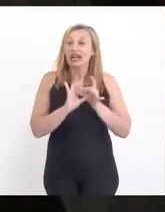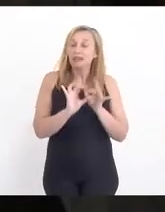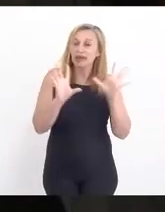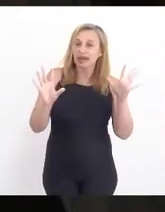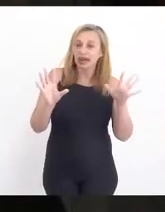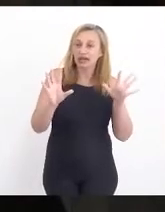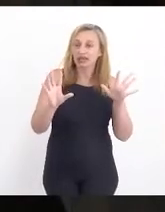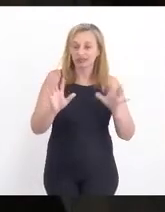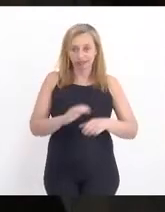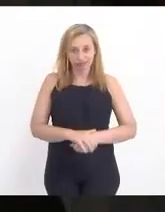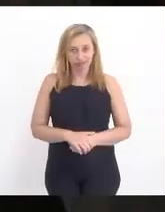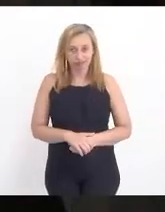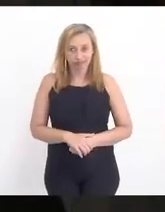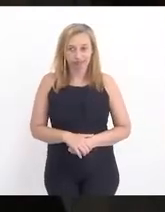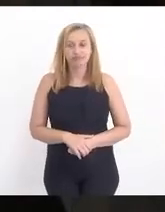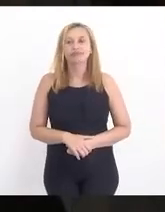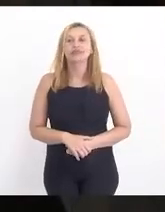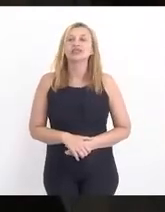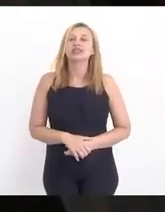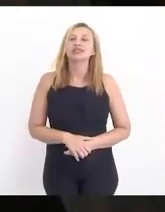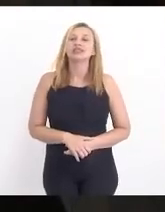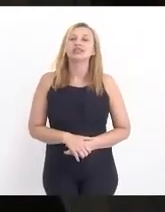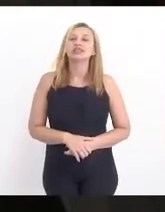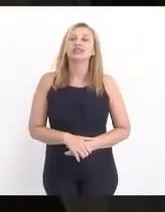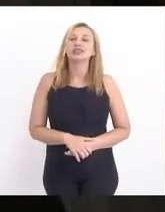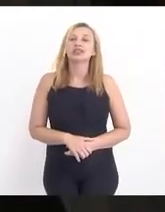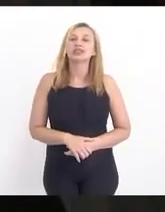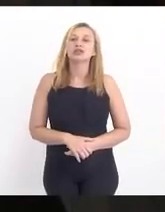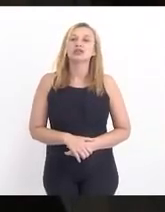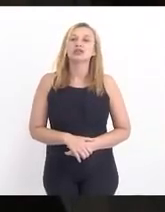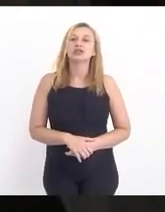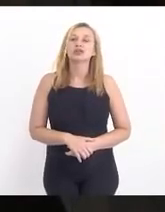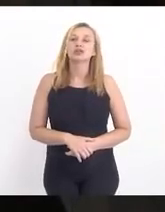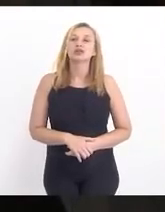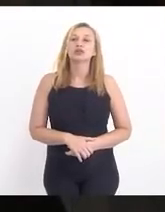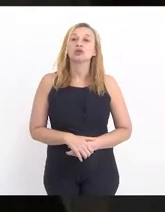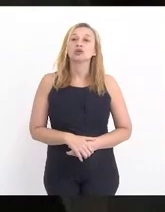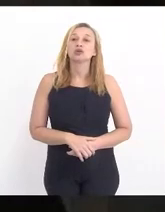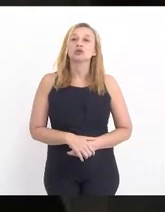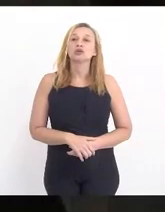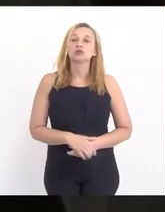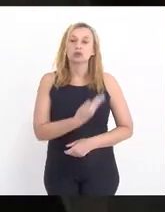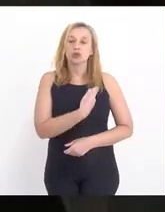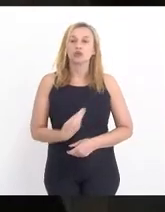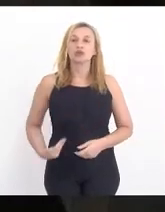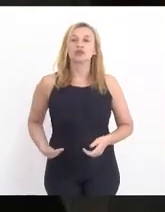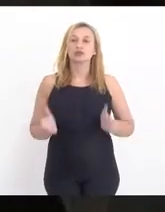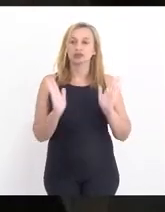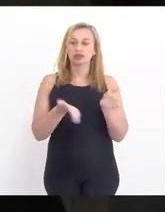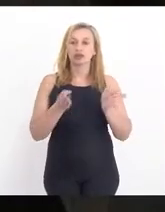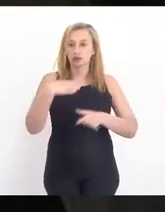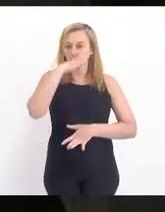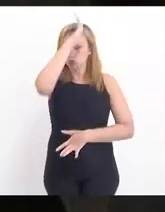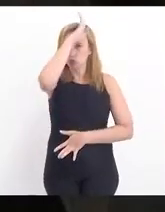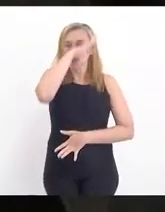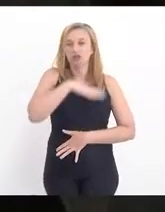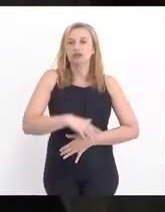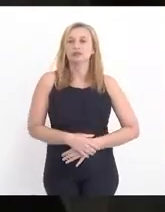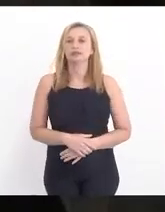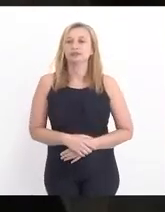excludente do atual governo do Bolsonaro